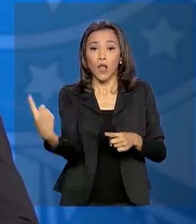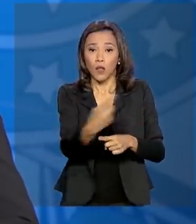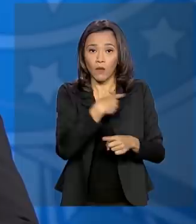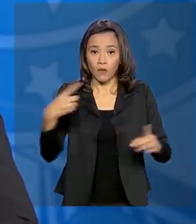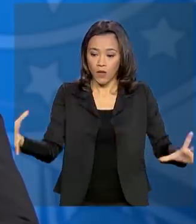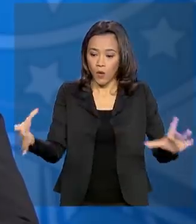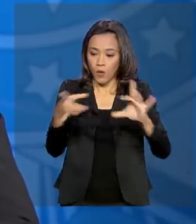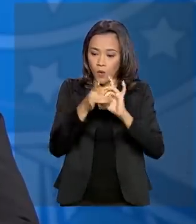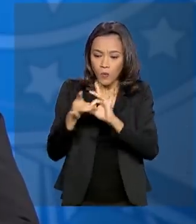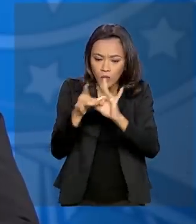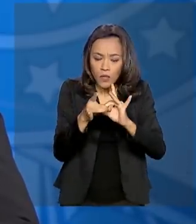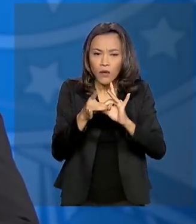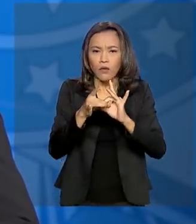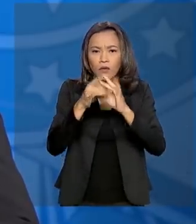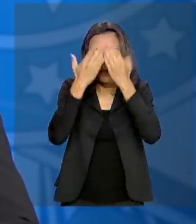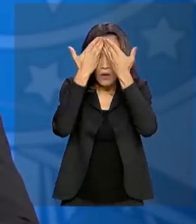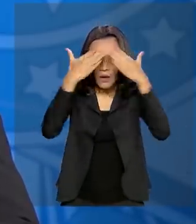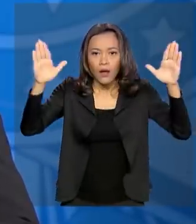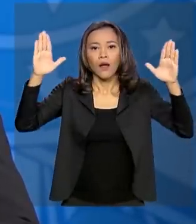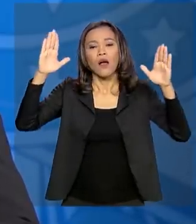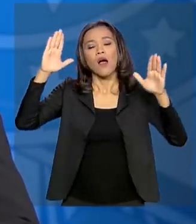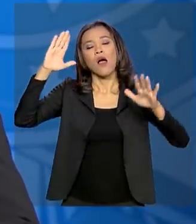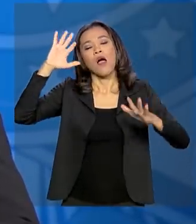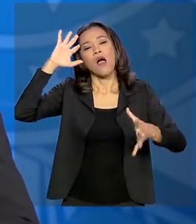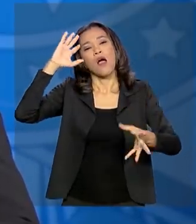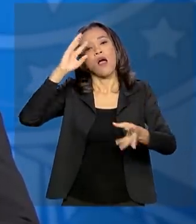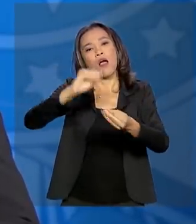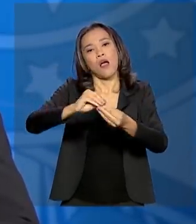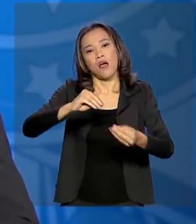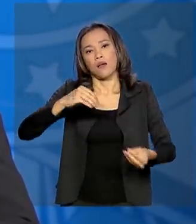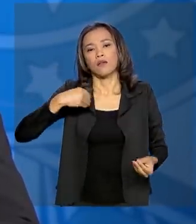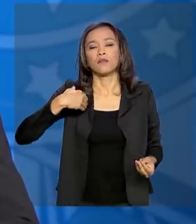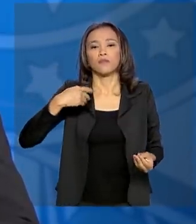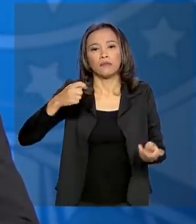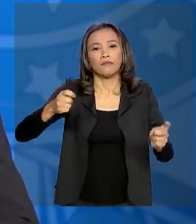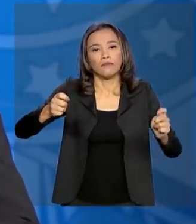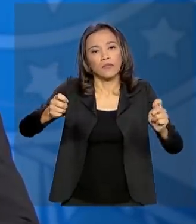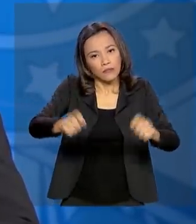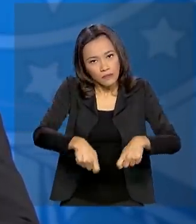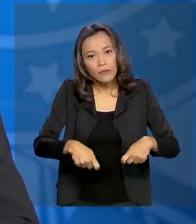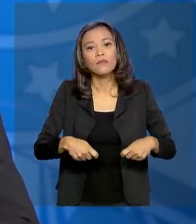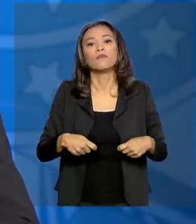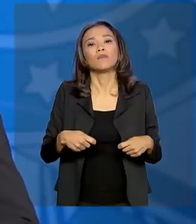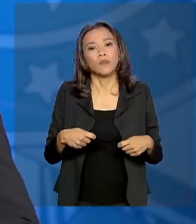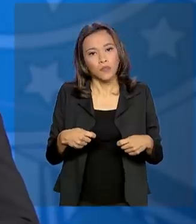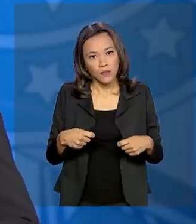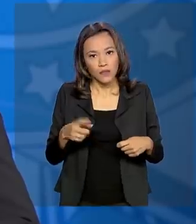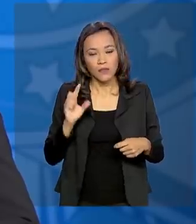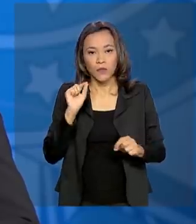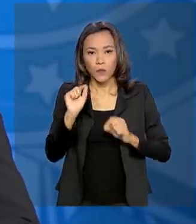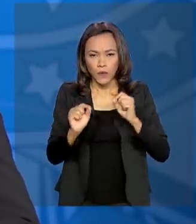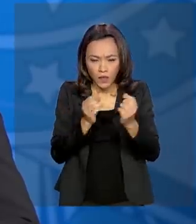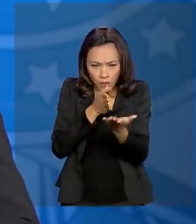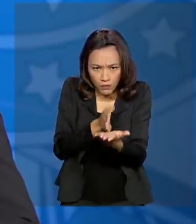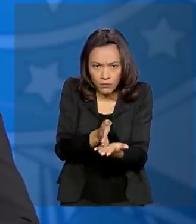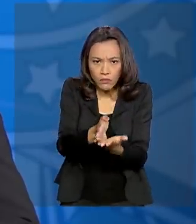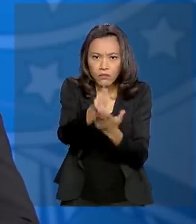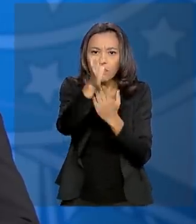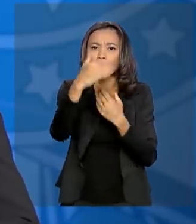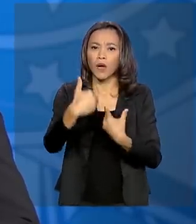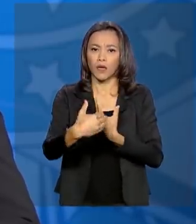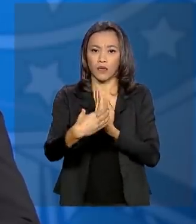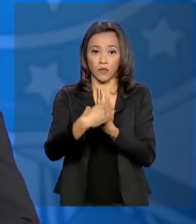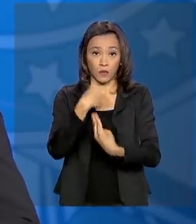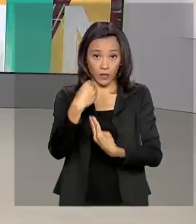nosso entendimento é que dará o ritmo e o norte que o nosso Brasil